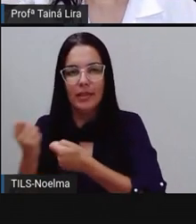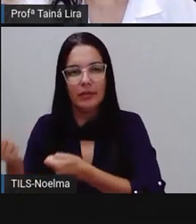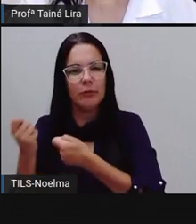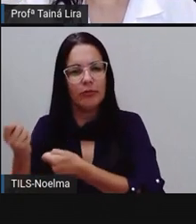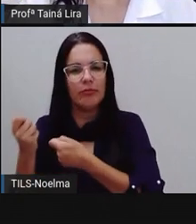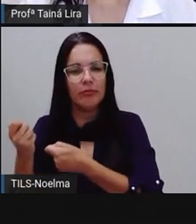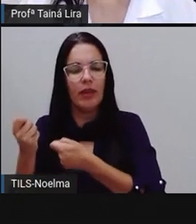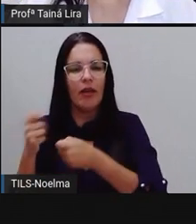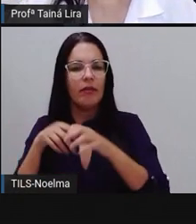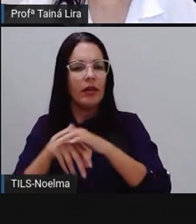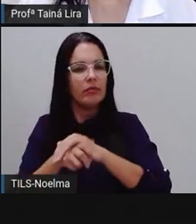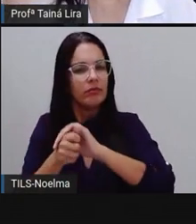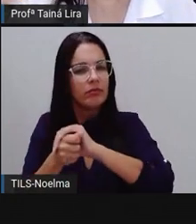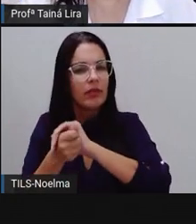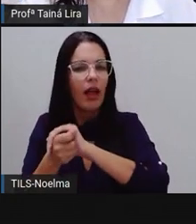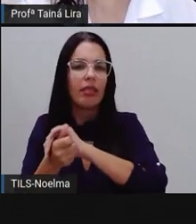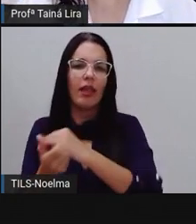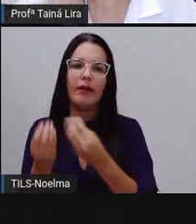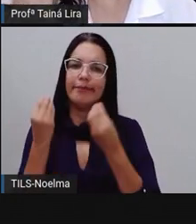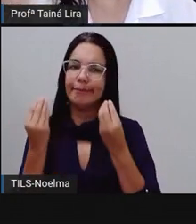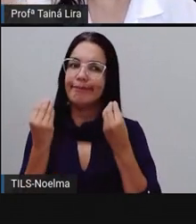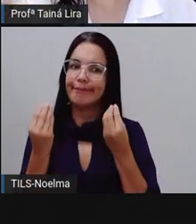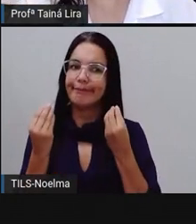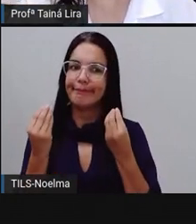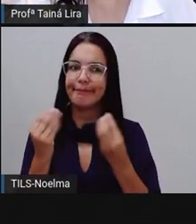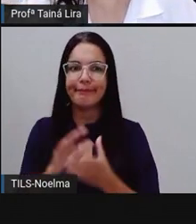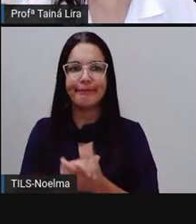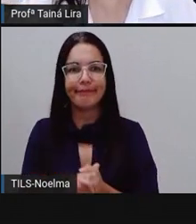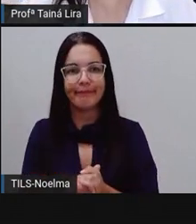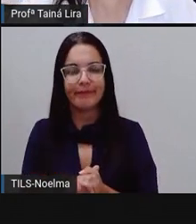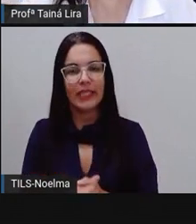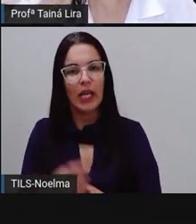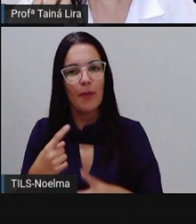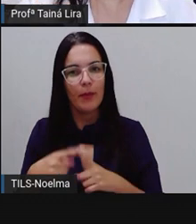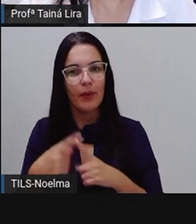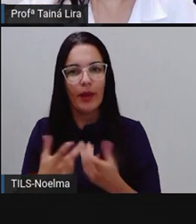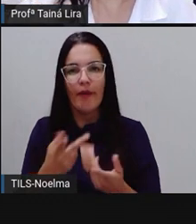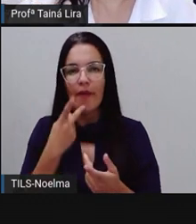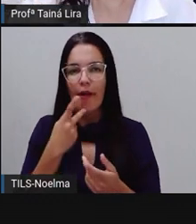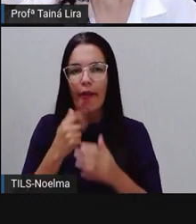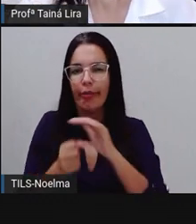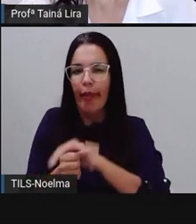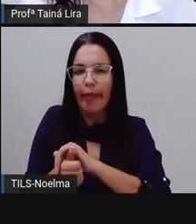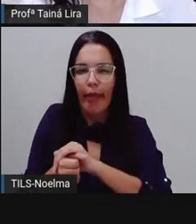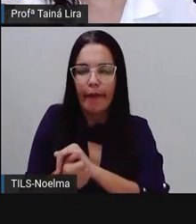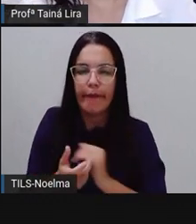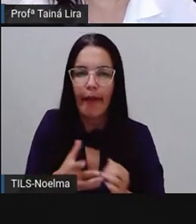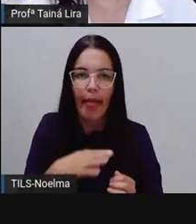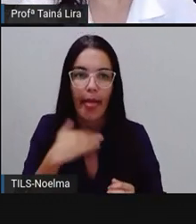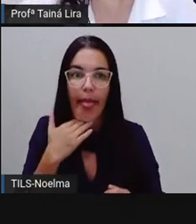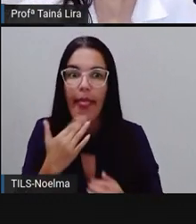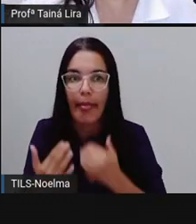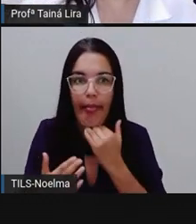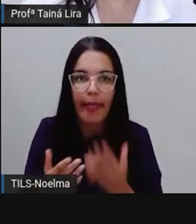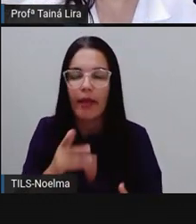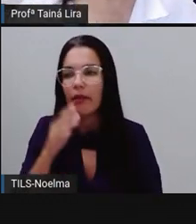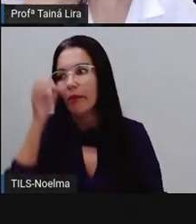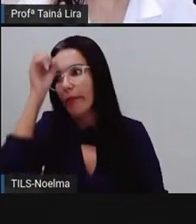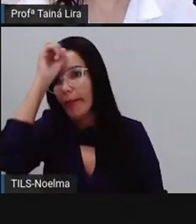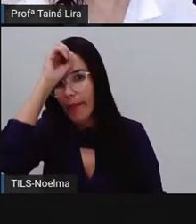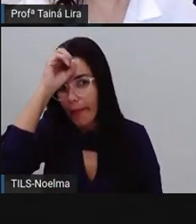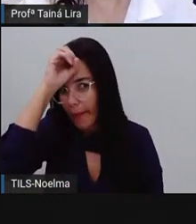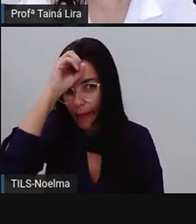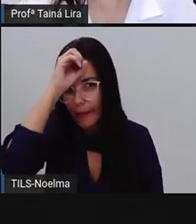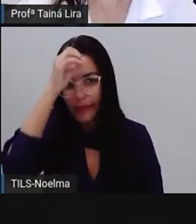tempo todo, abusando ali a tartaruga, falando que a tartaruga era lerda, falando que a tartaruga não sabia